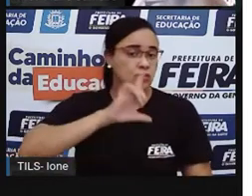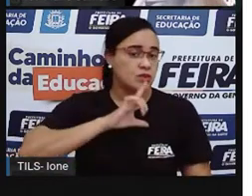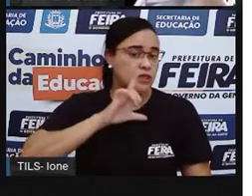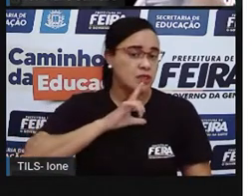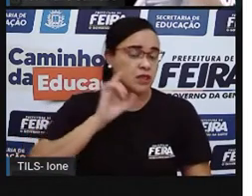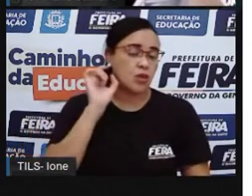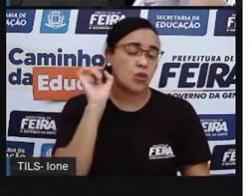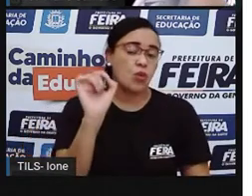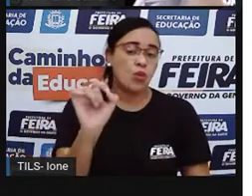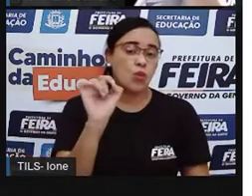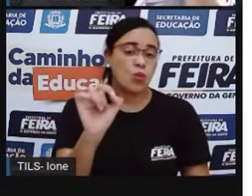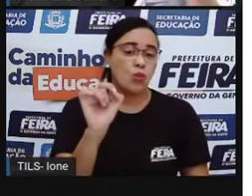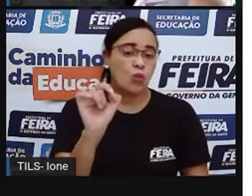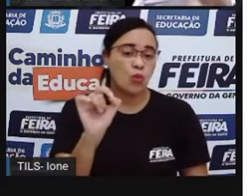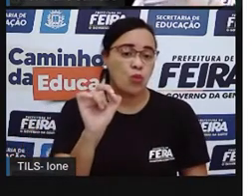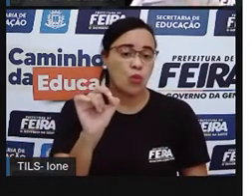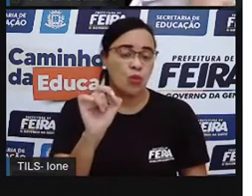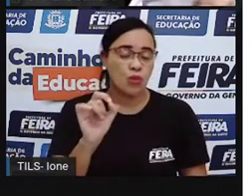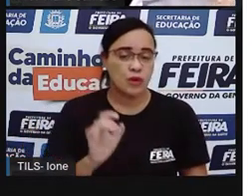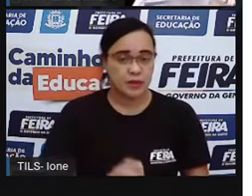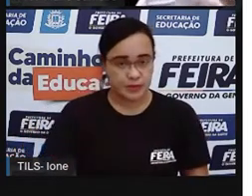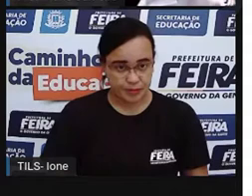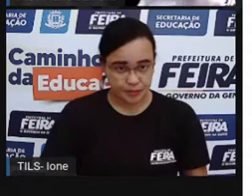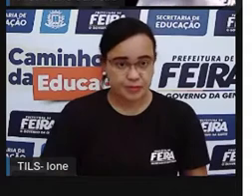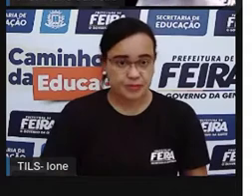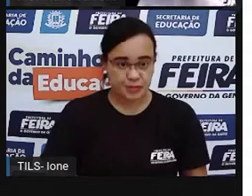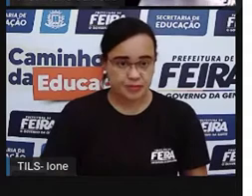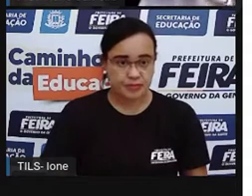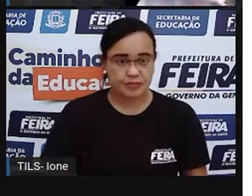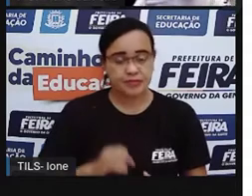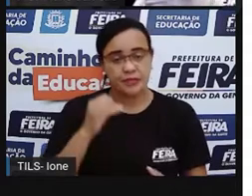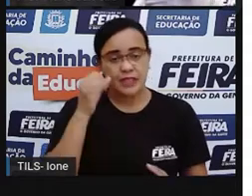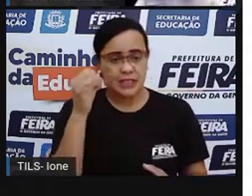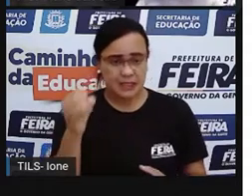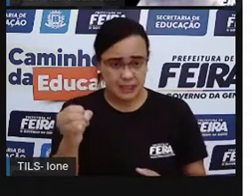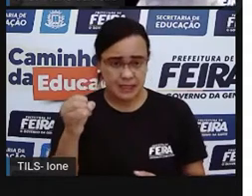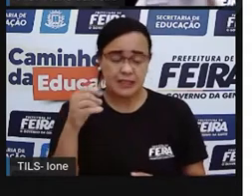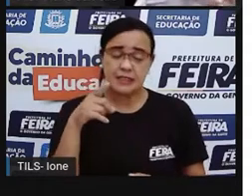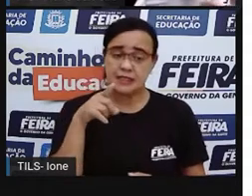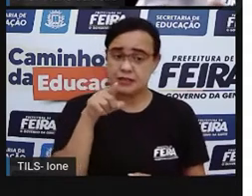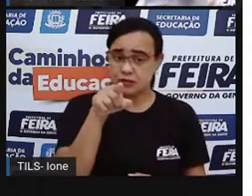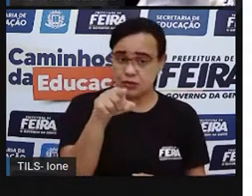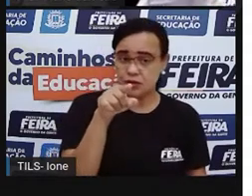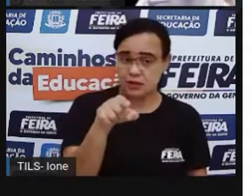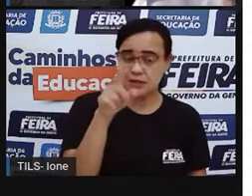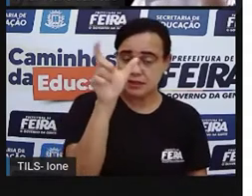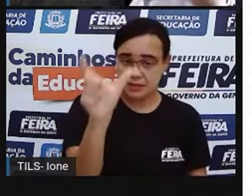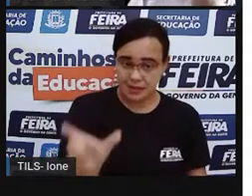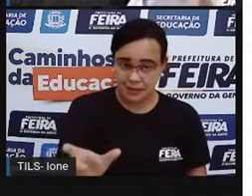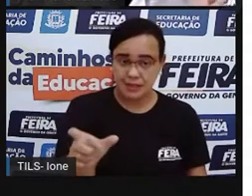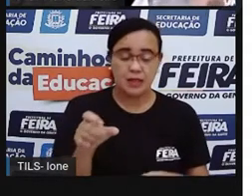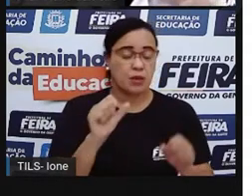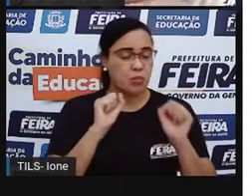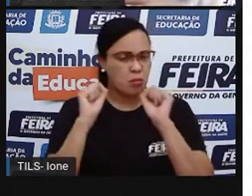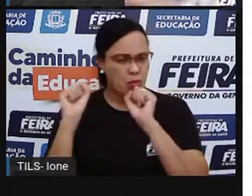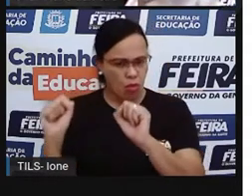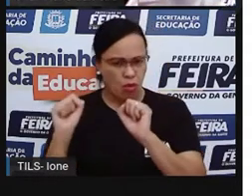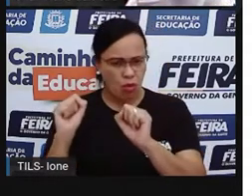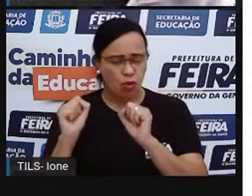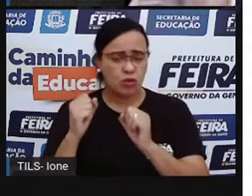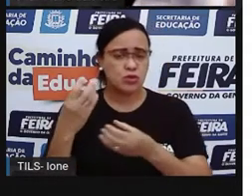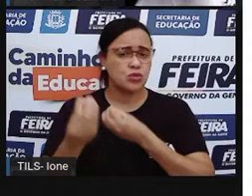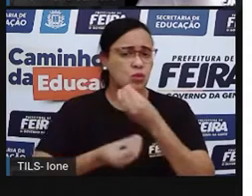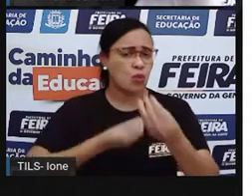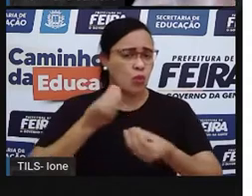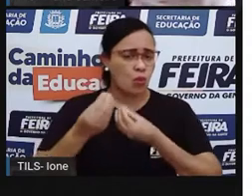tem que ter o direito, né? Se você pudesse garantir algo às crianças, o que é que seria, assim,